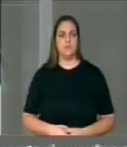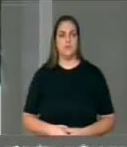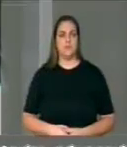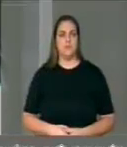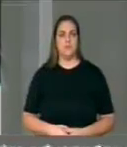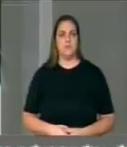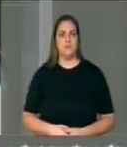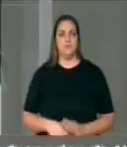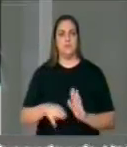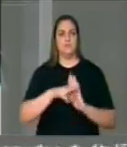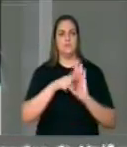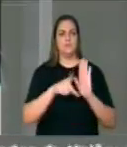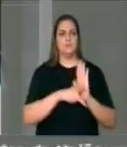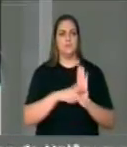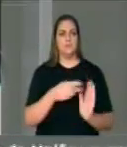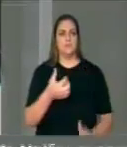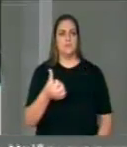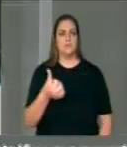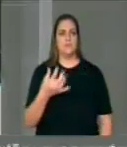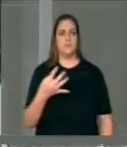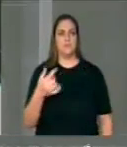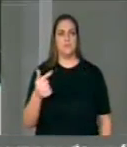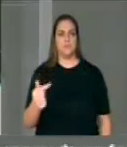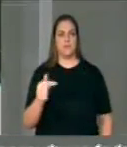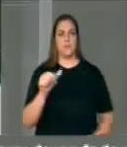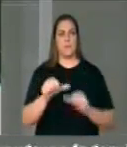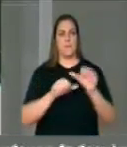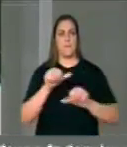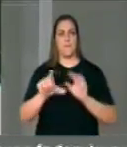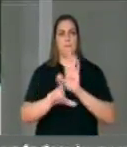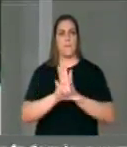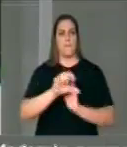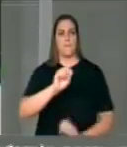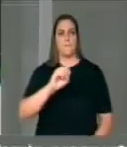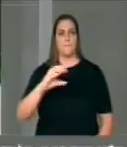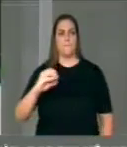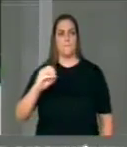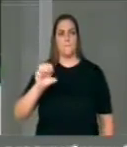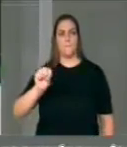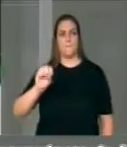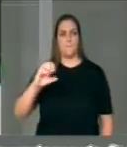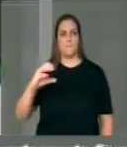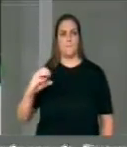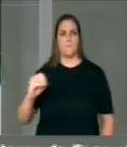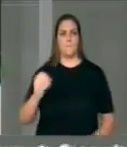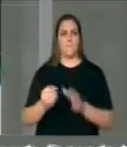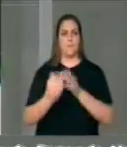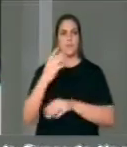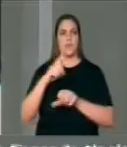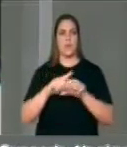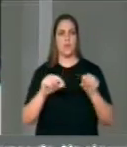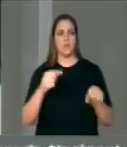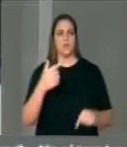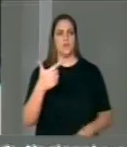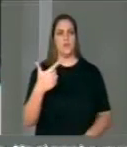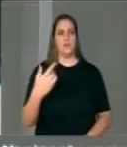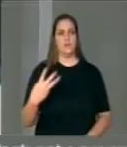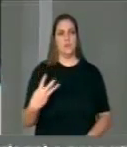647 ela alterou a lei 8080 criando um artigo 23